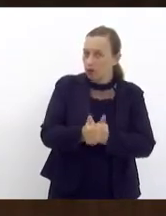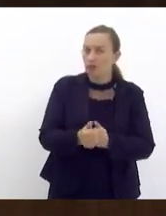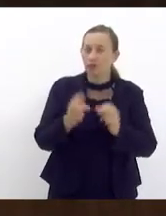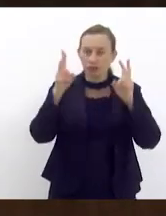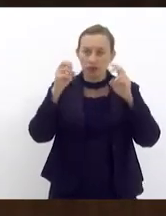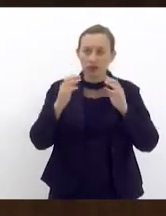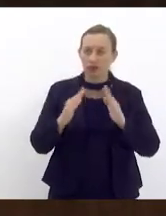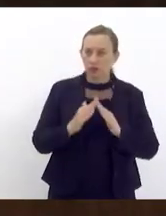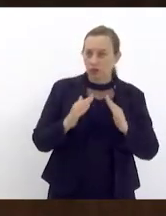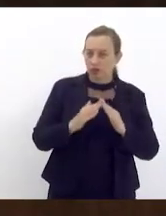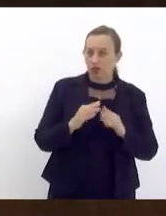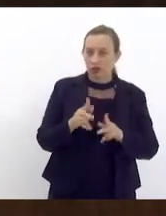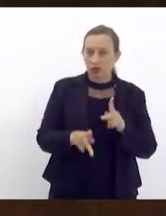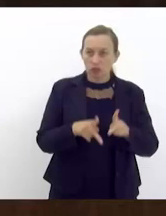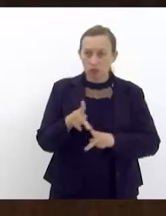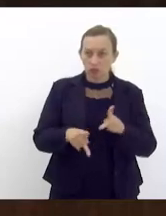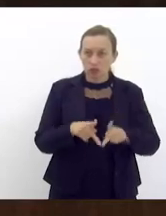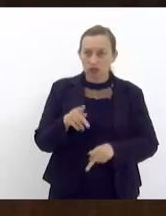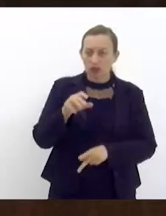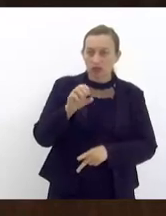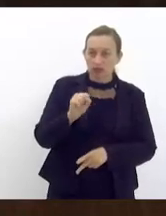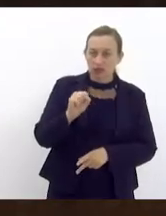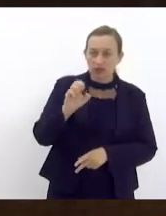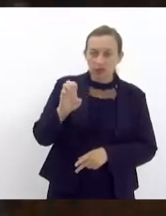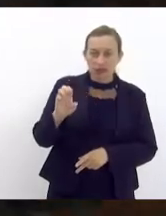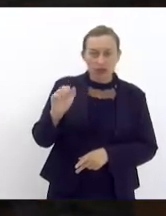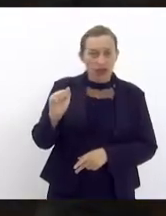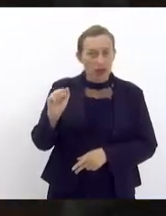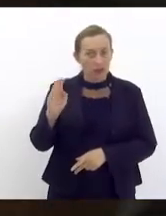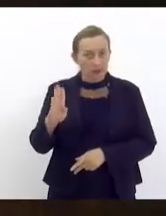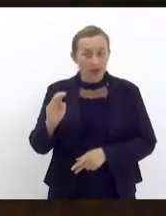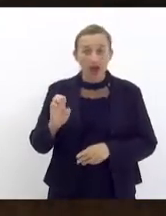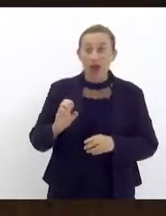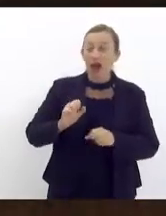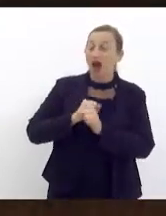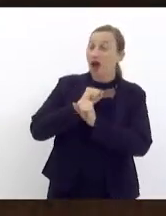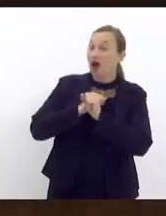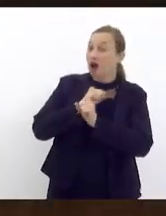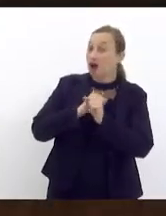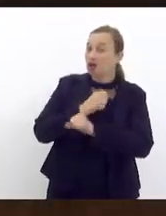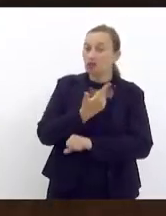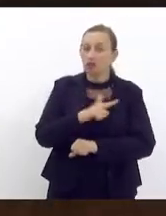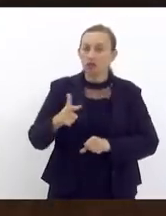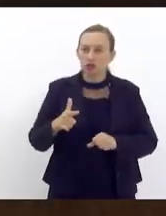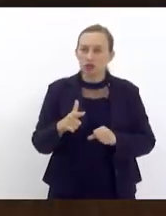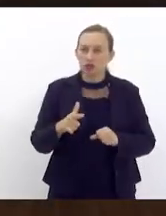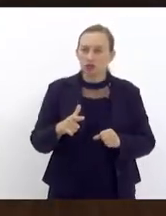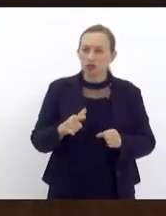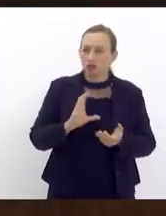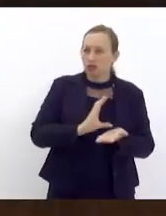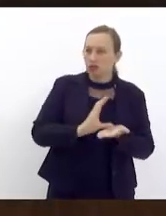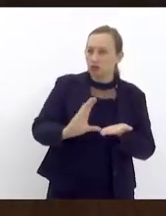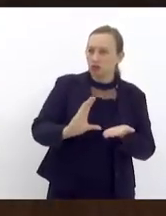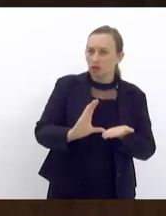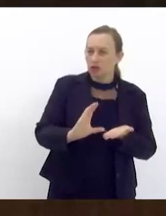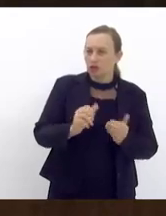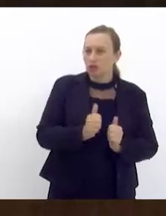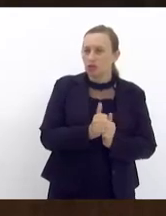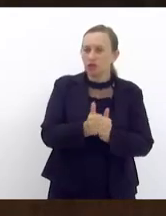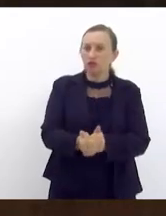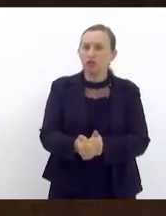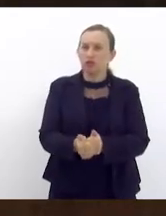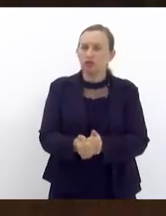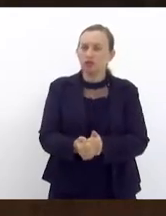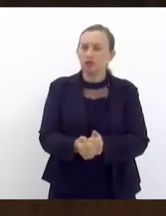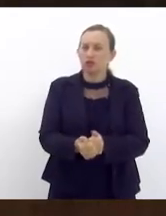da moradia popular e da SEAB que há muito tempo não havia significativo aporte de recurso para conduzir moradia popular